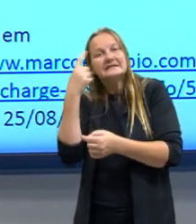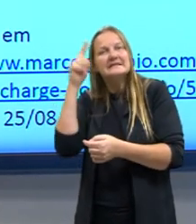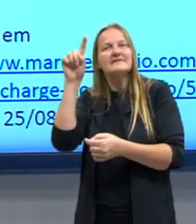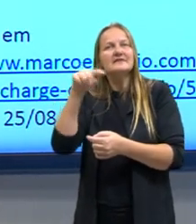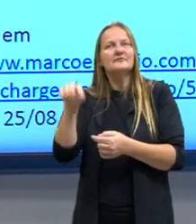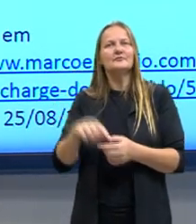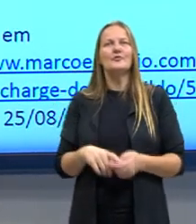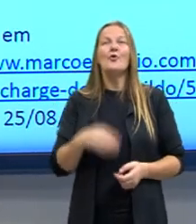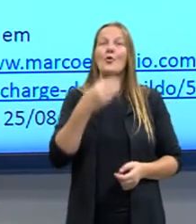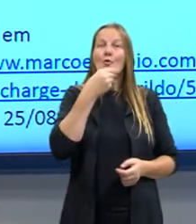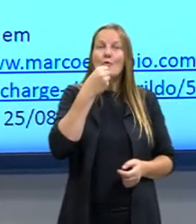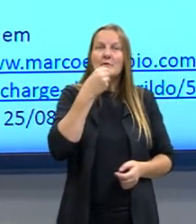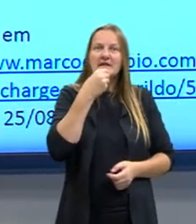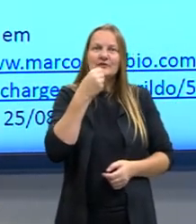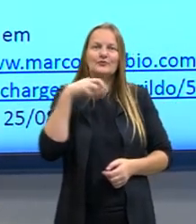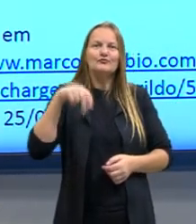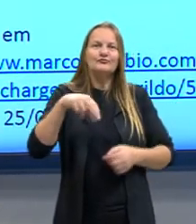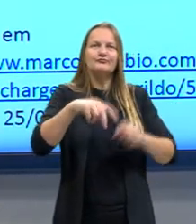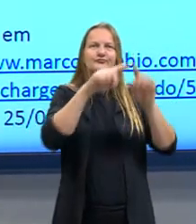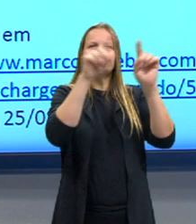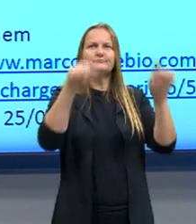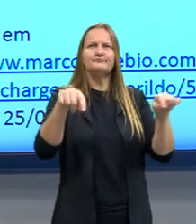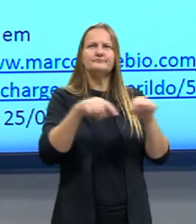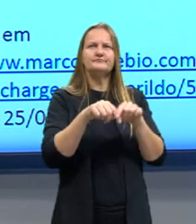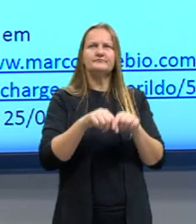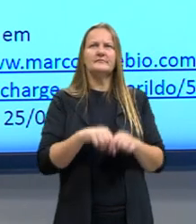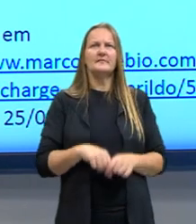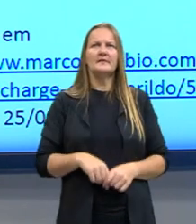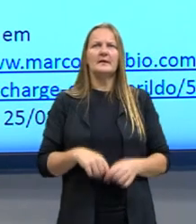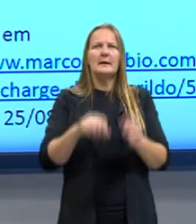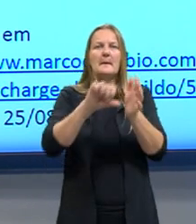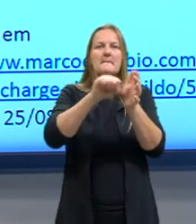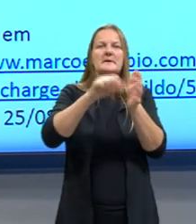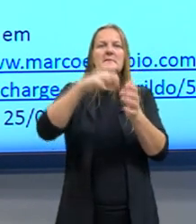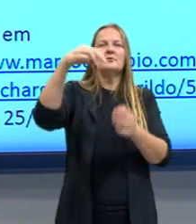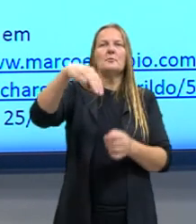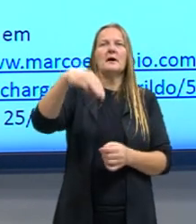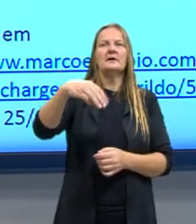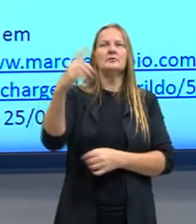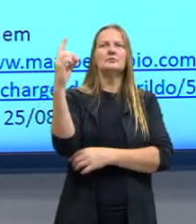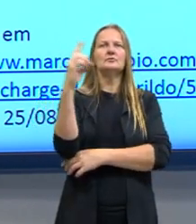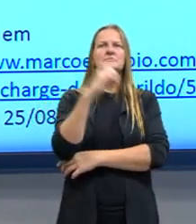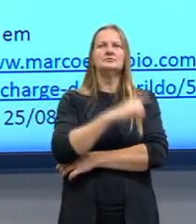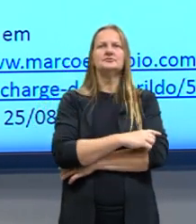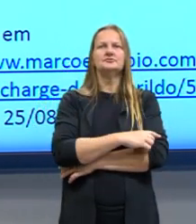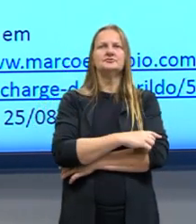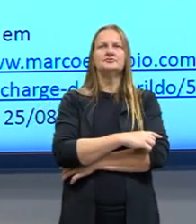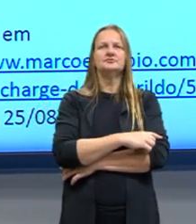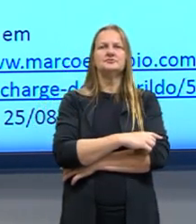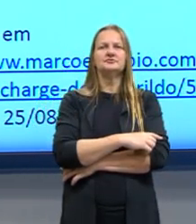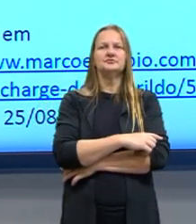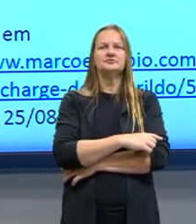E o aluno vai para o quadro e escreve 1º de maio e desenha lá o Palácio do